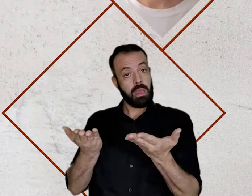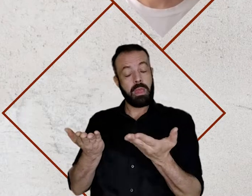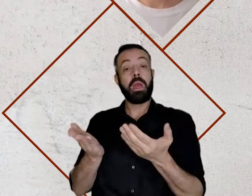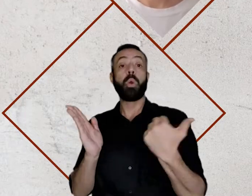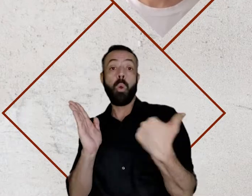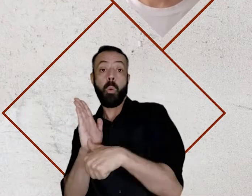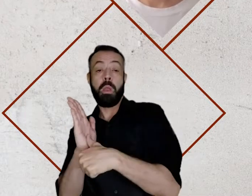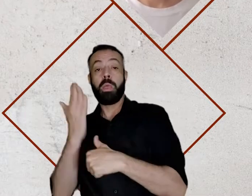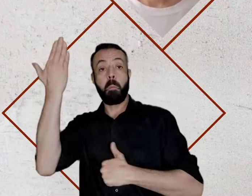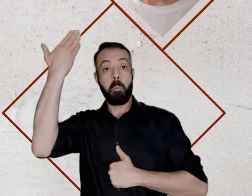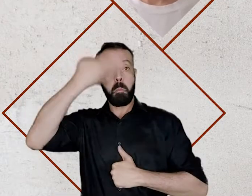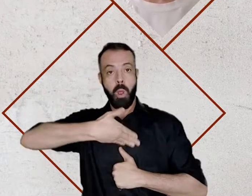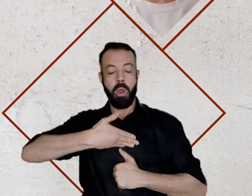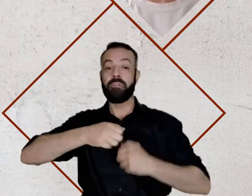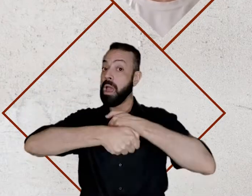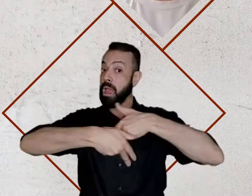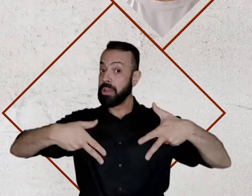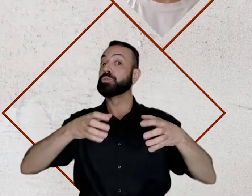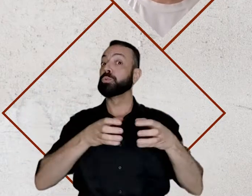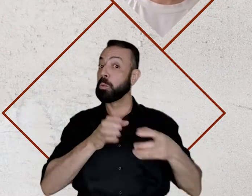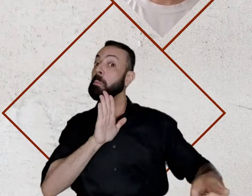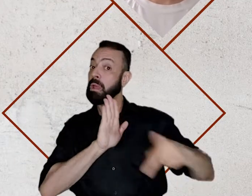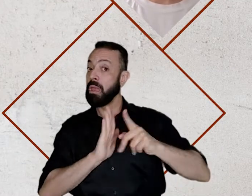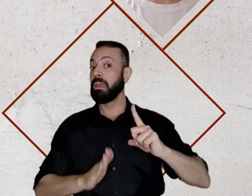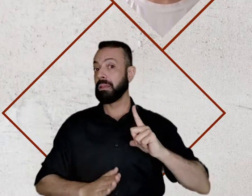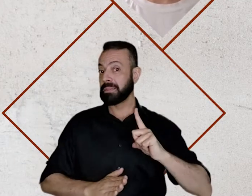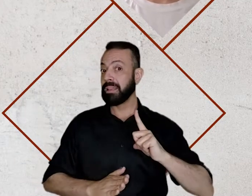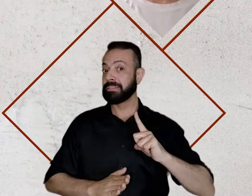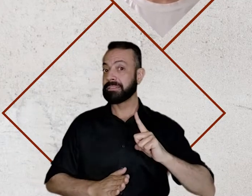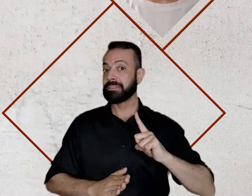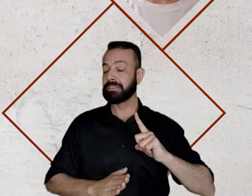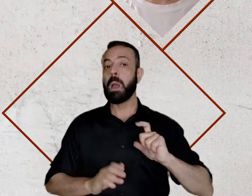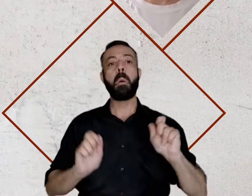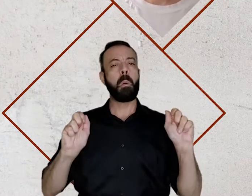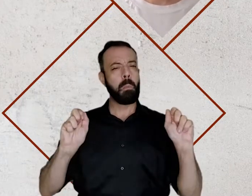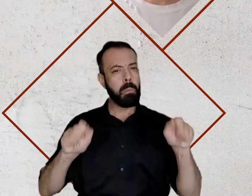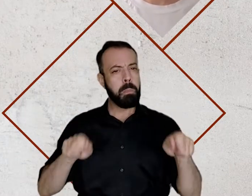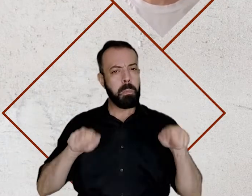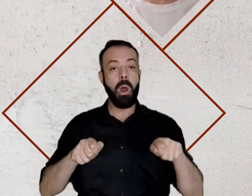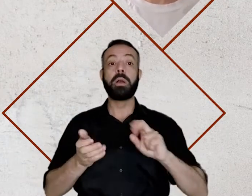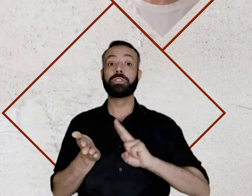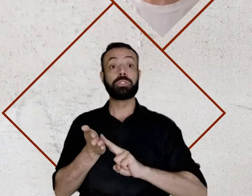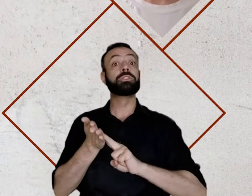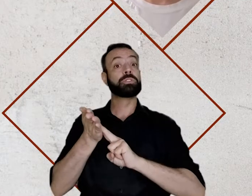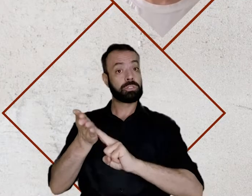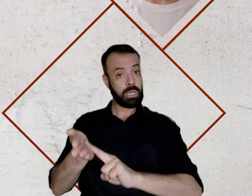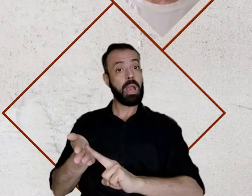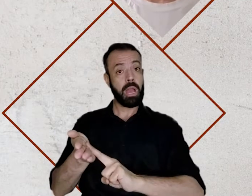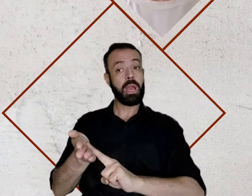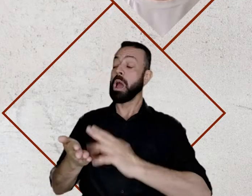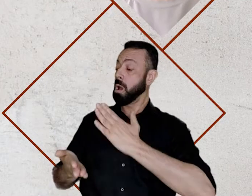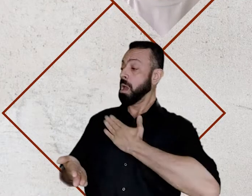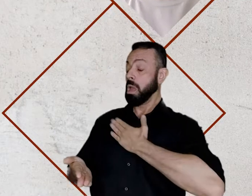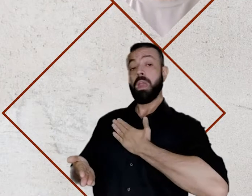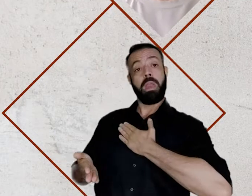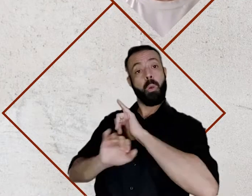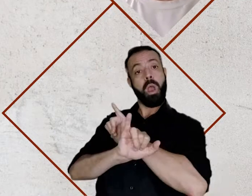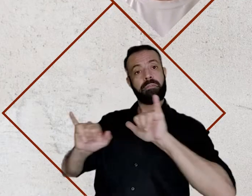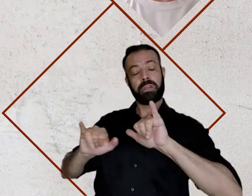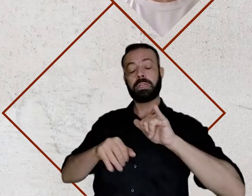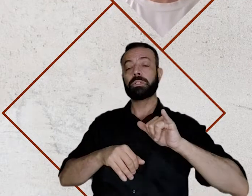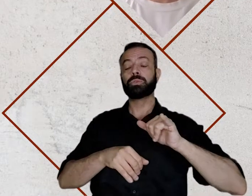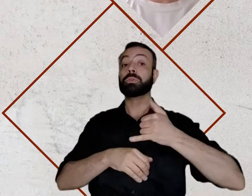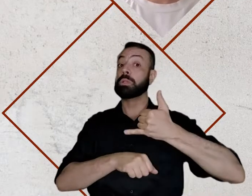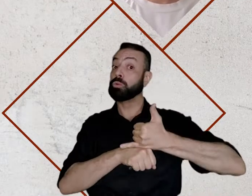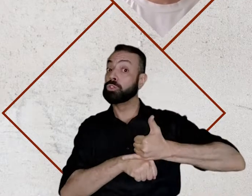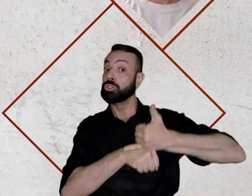um determinado grupo. Também pode ser apresentada uma carta de recomendação. Esse documento